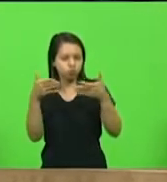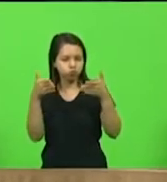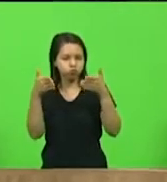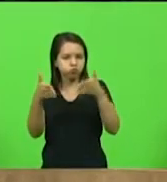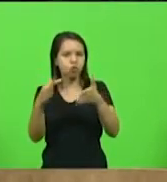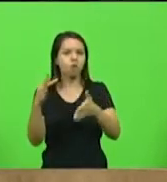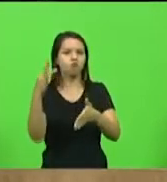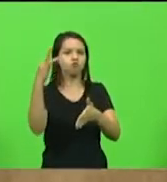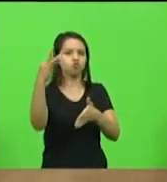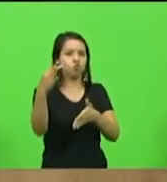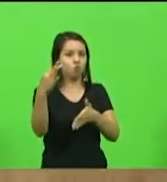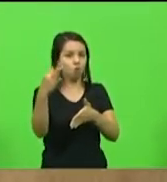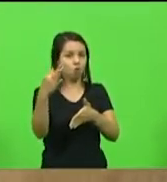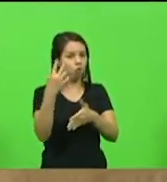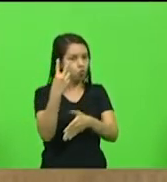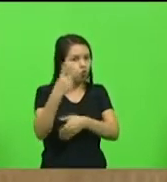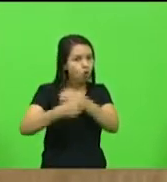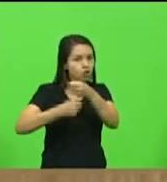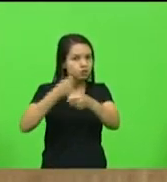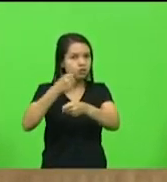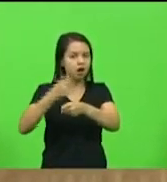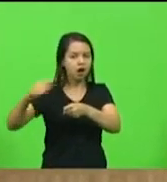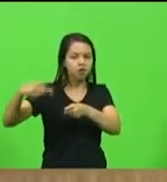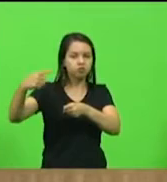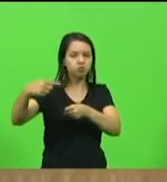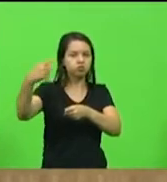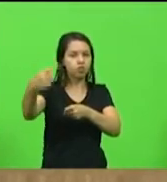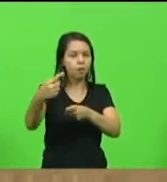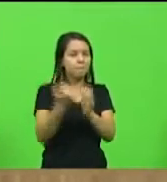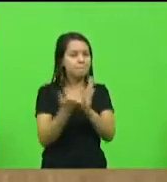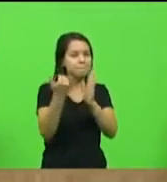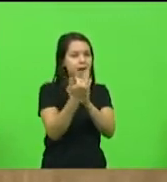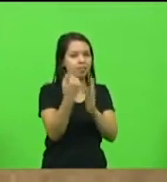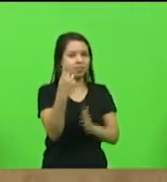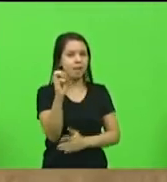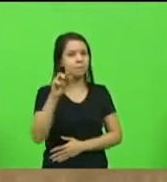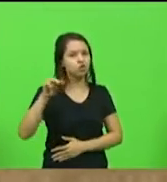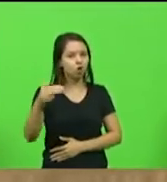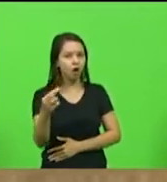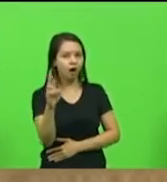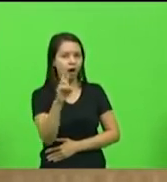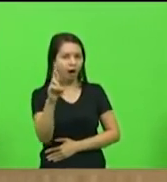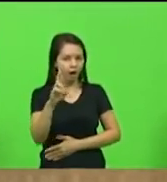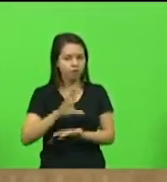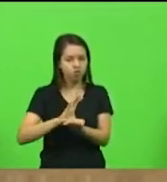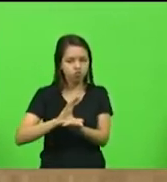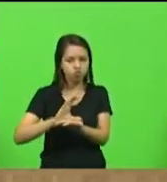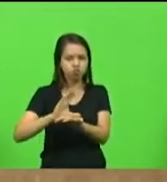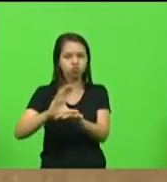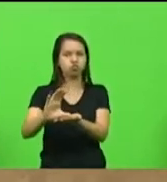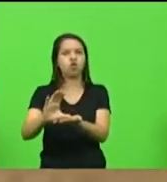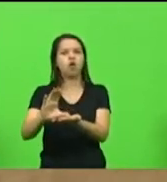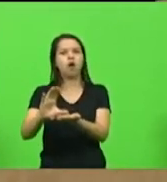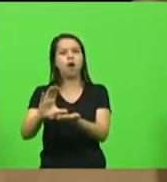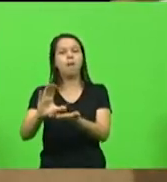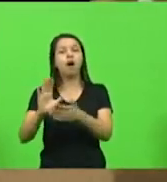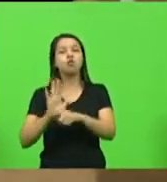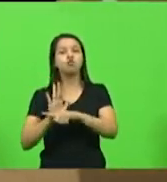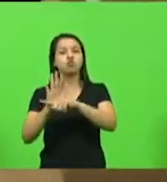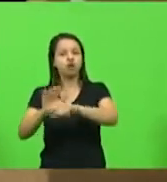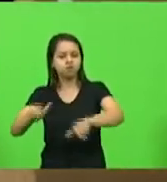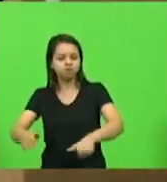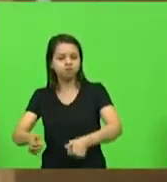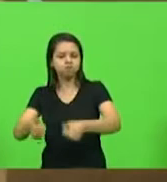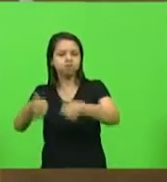anos, mais de 10 bilhões de reais serão investidos na retomada ainda mais intensa da nossa economia, na